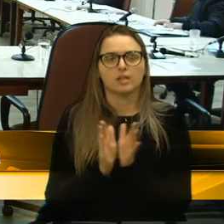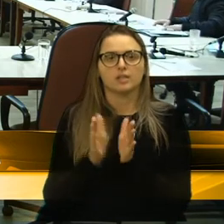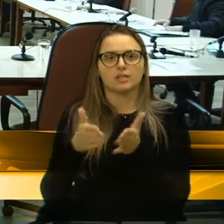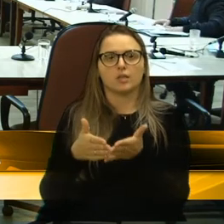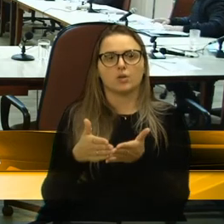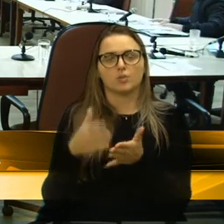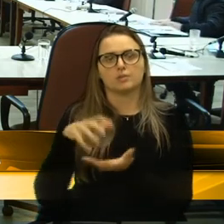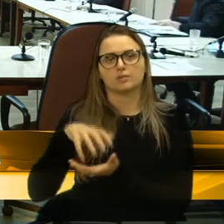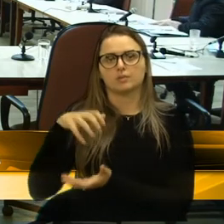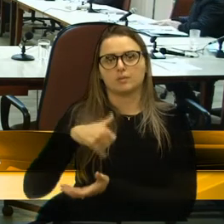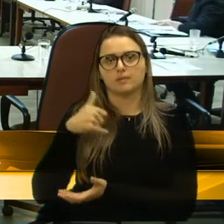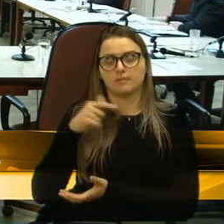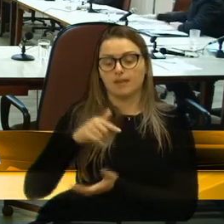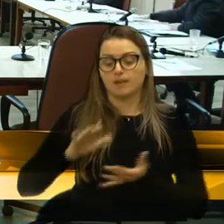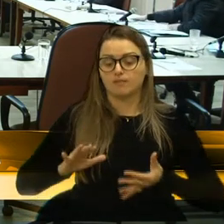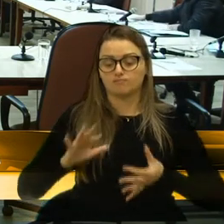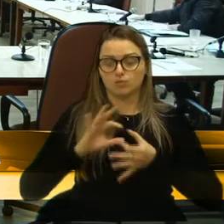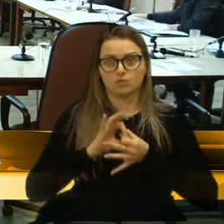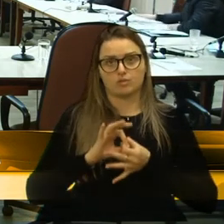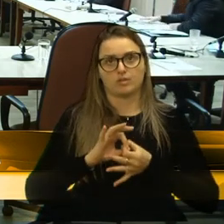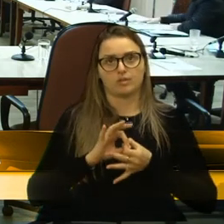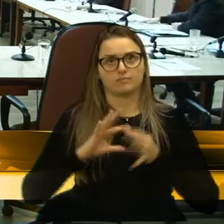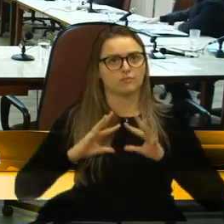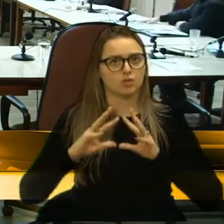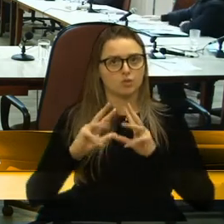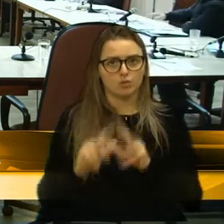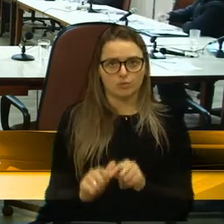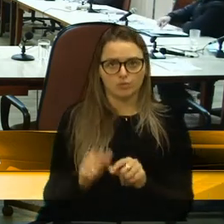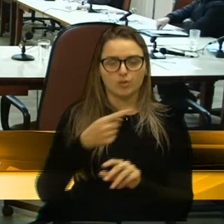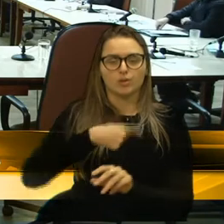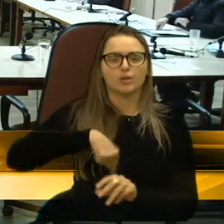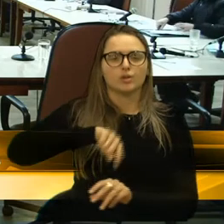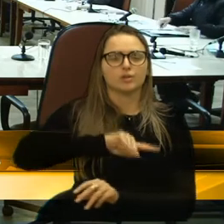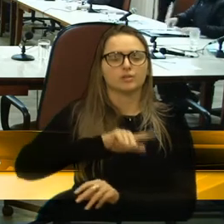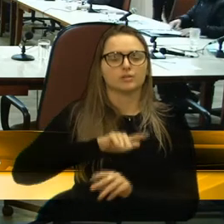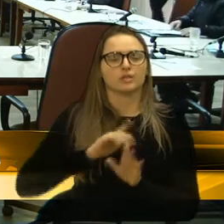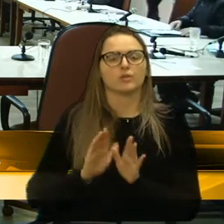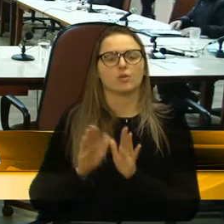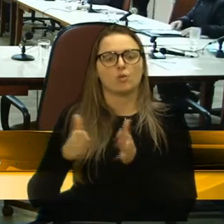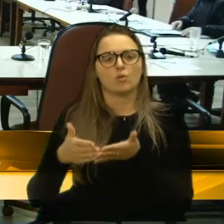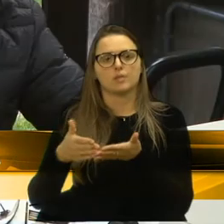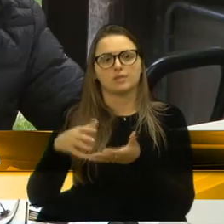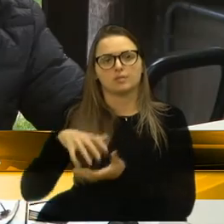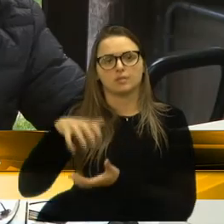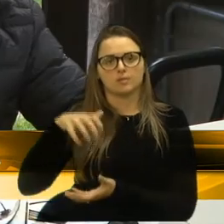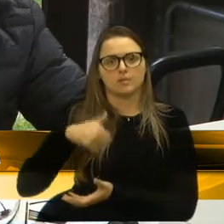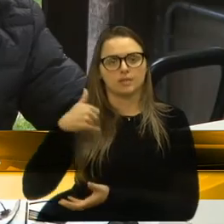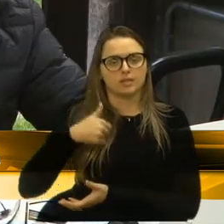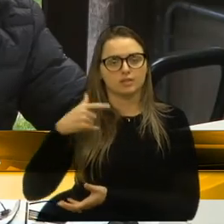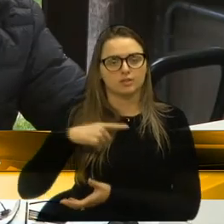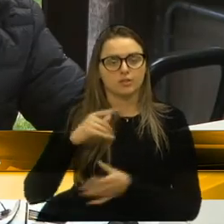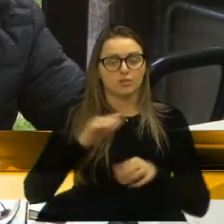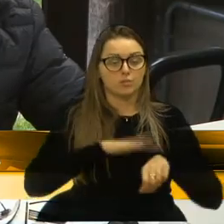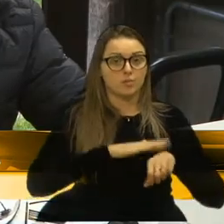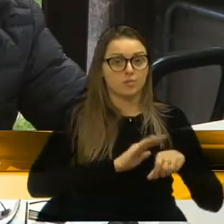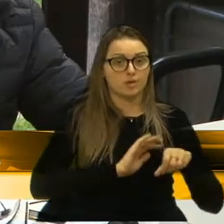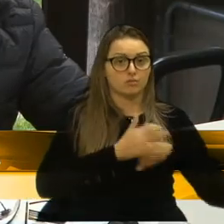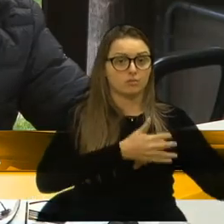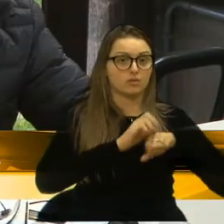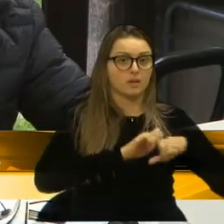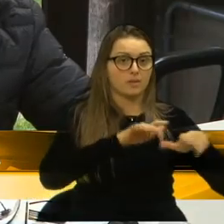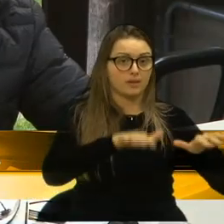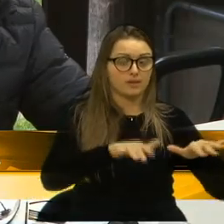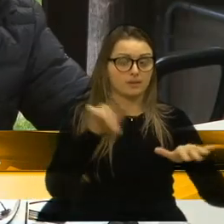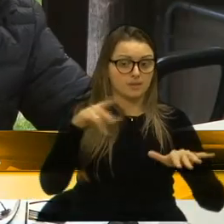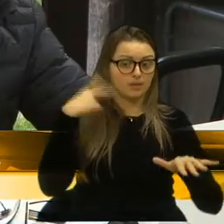é uma questão de união de esforços. Nós passamos pela Comissão de Idosos algumas situações, inclusive na pandemia, né, vereadora Tatiane, no